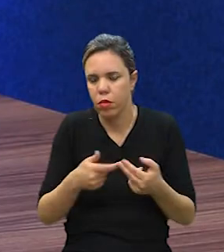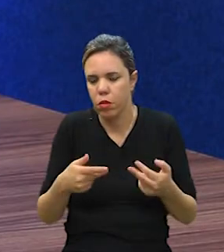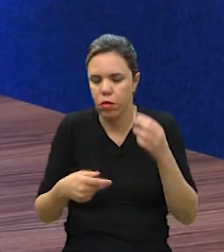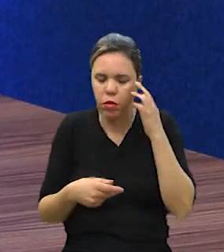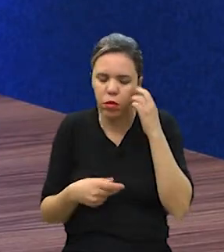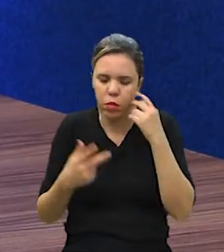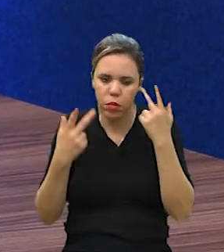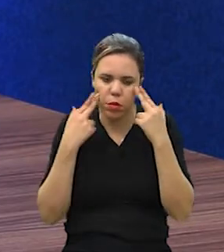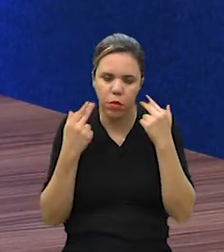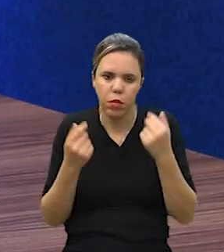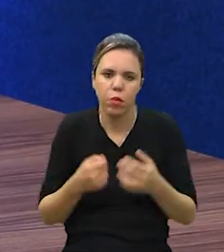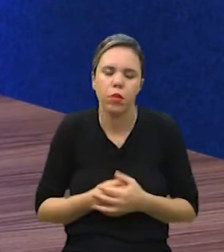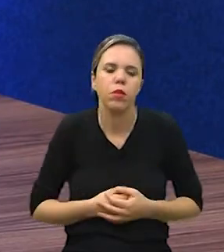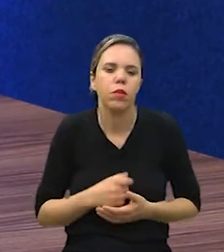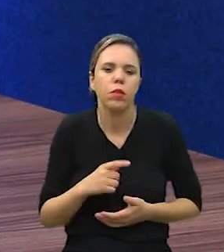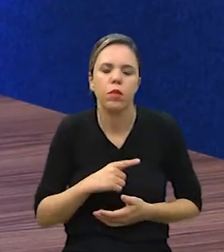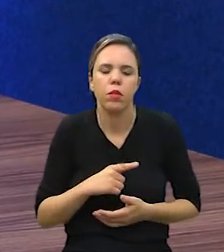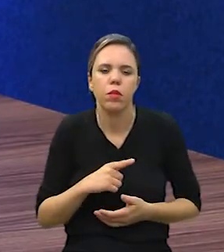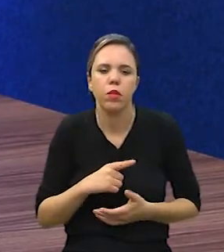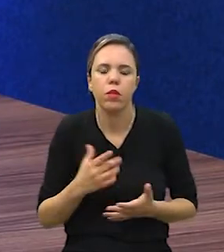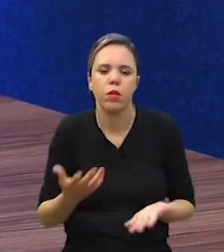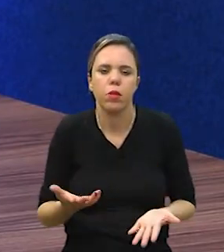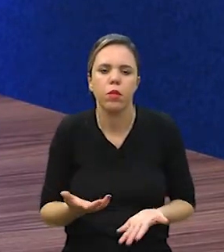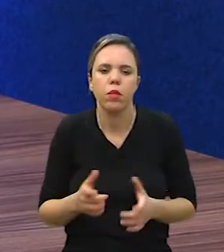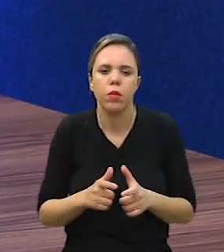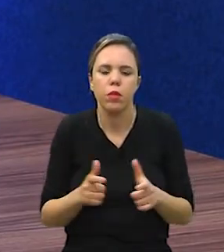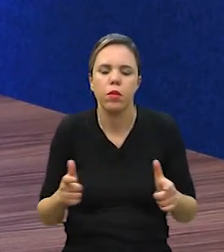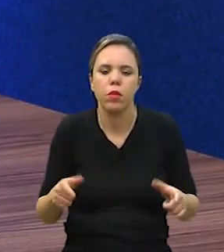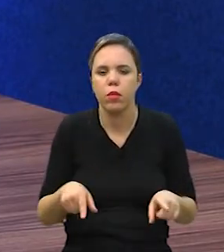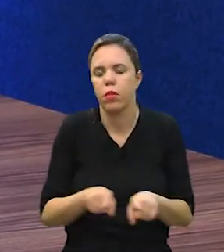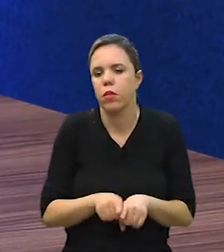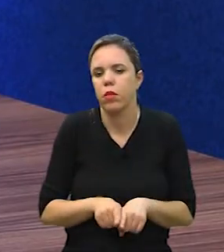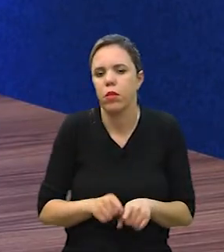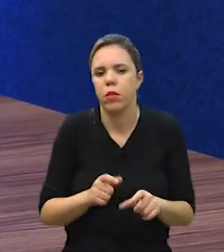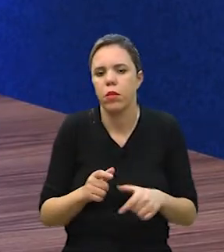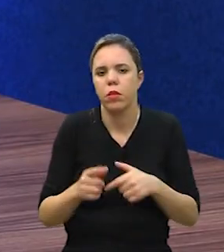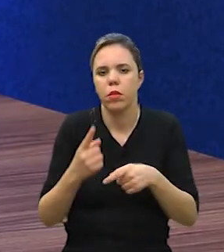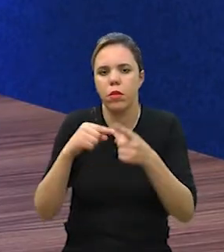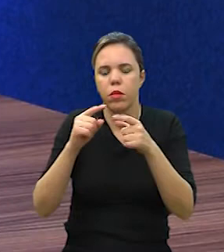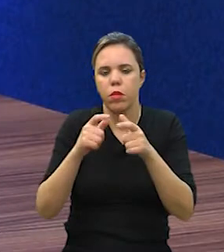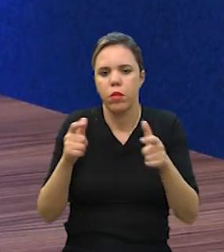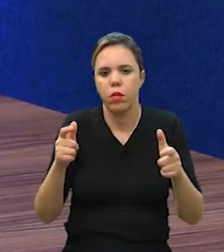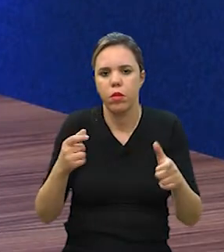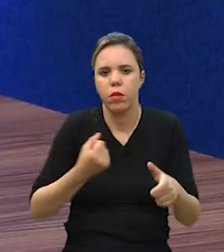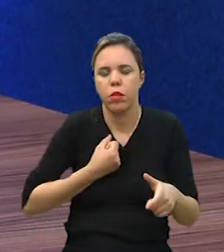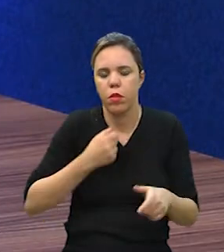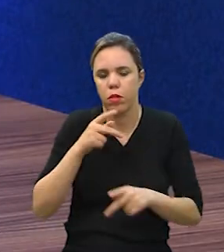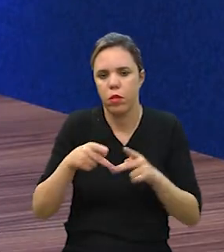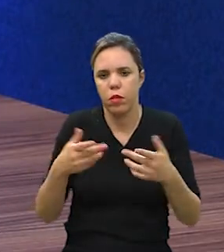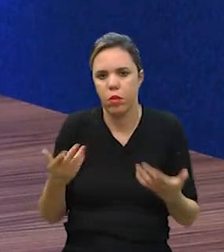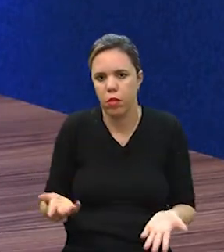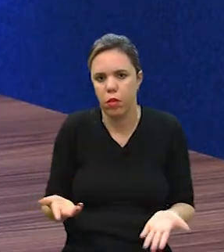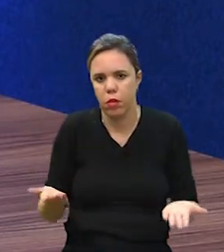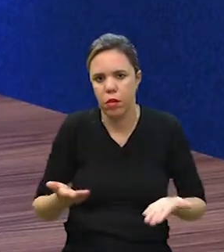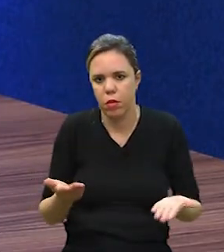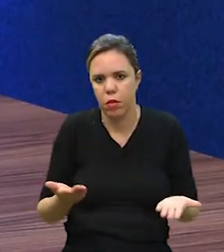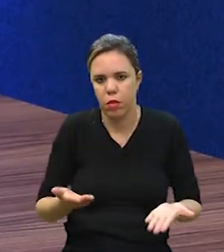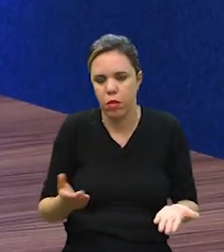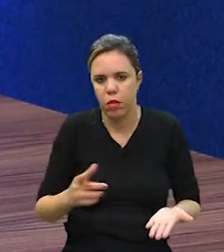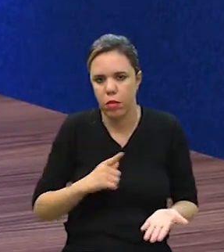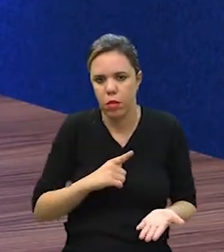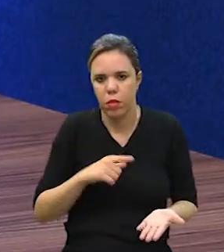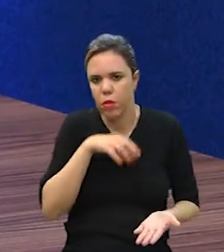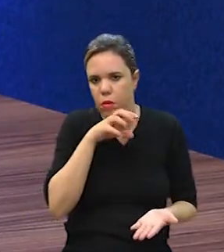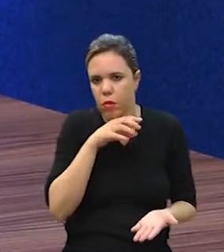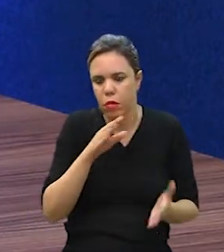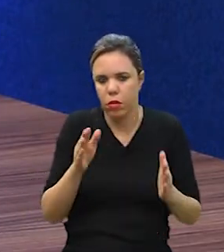rações comuns, ele teve aí esse crescimento também alavancado pelo aumento de número de pessoas que hoje